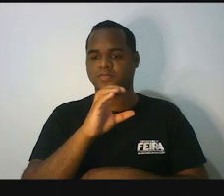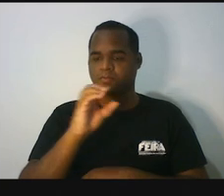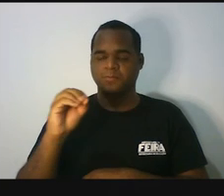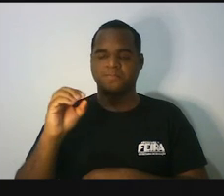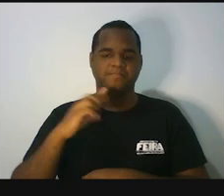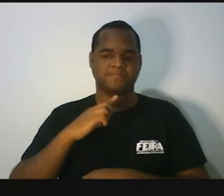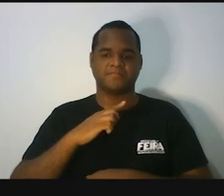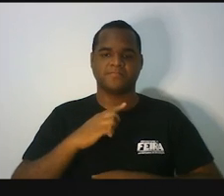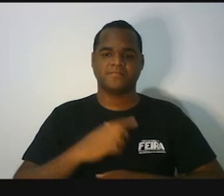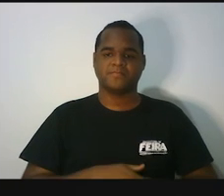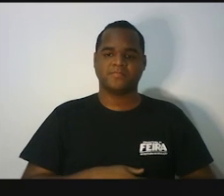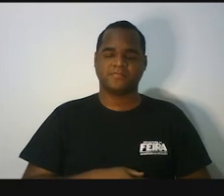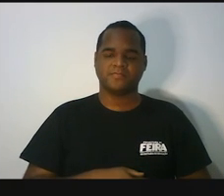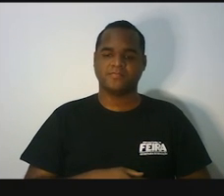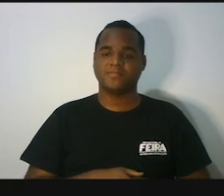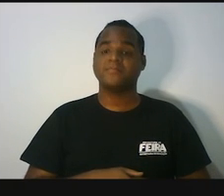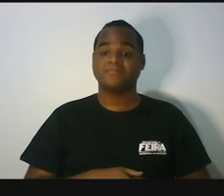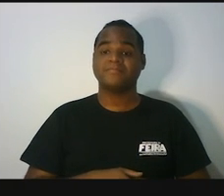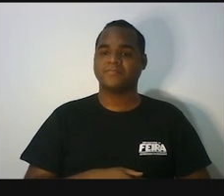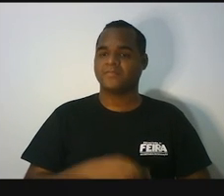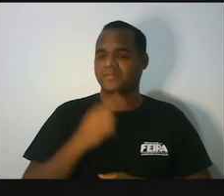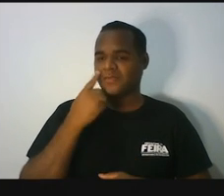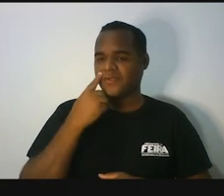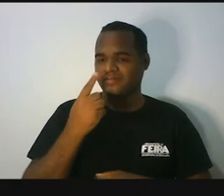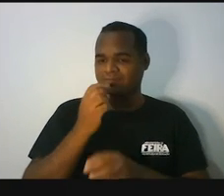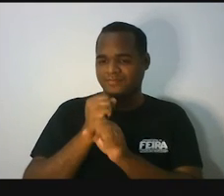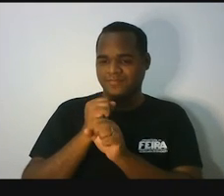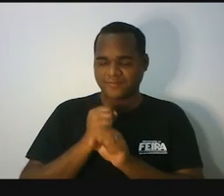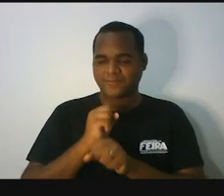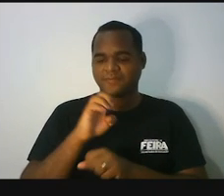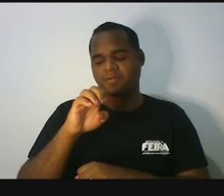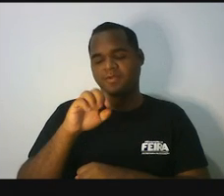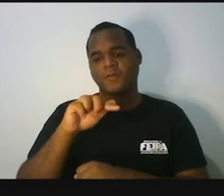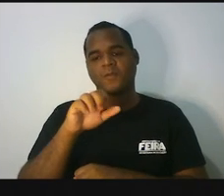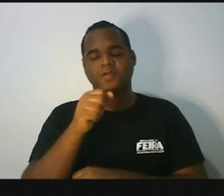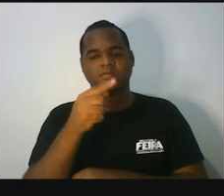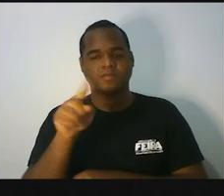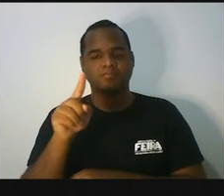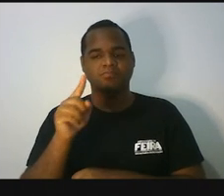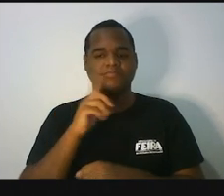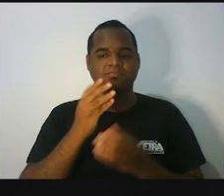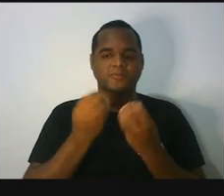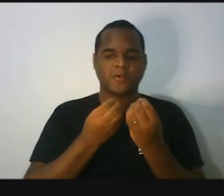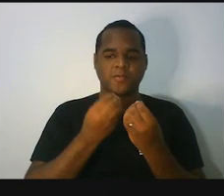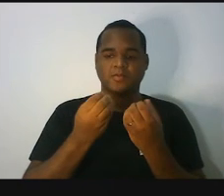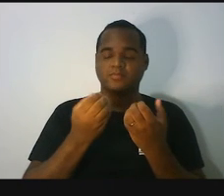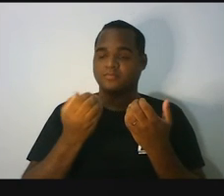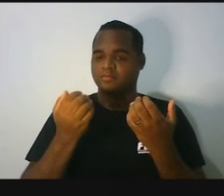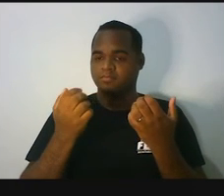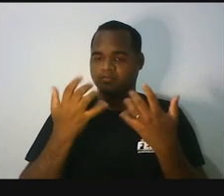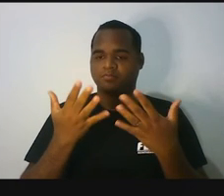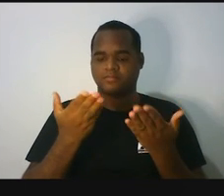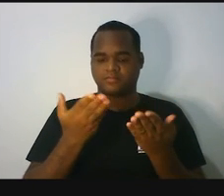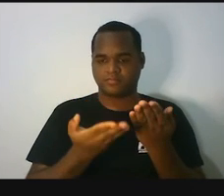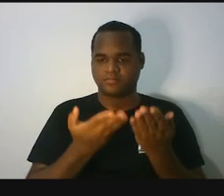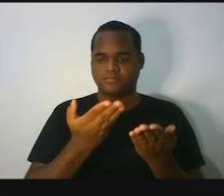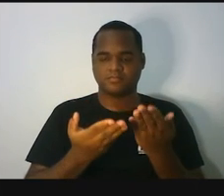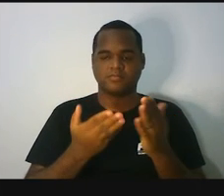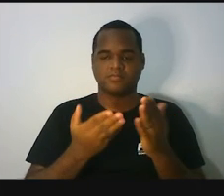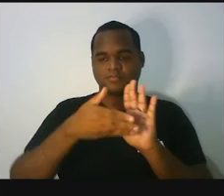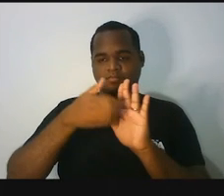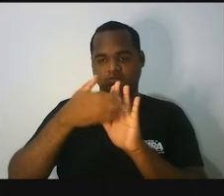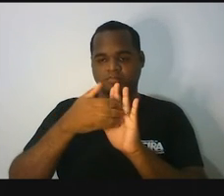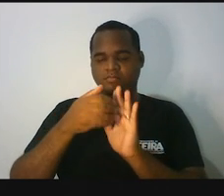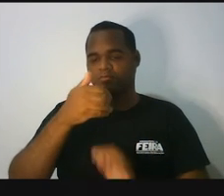olha só como é que está ficando a nossa equação agora acompanhe comigo dessa balança eu vou tirar 100